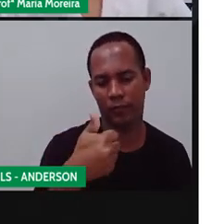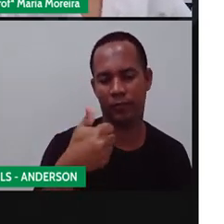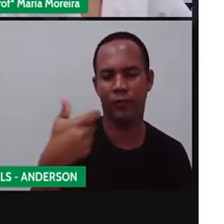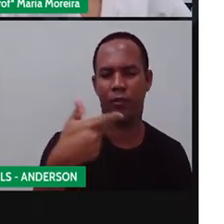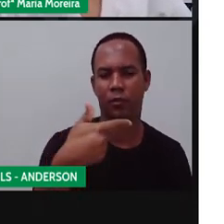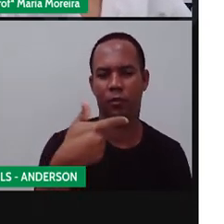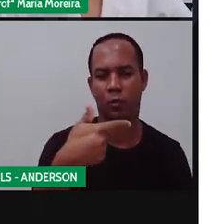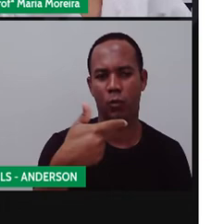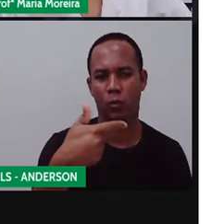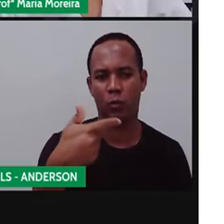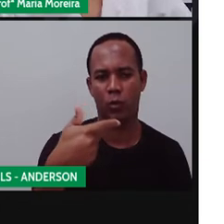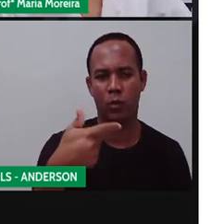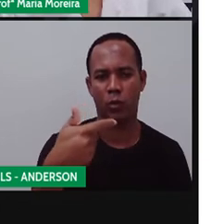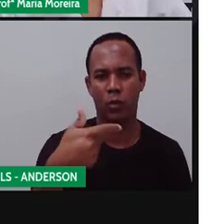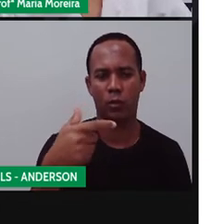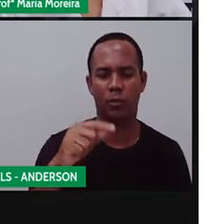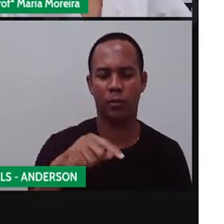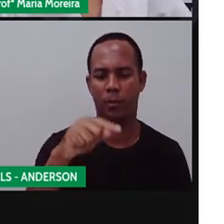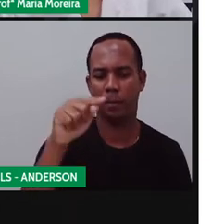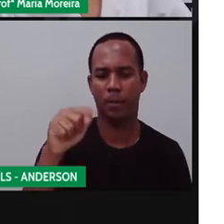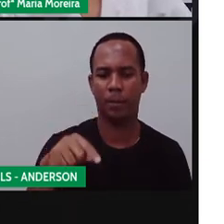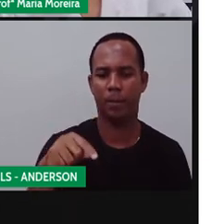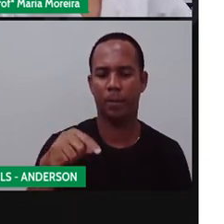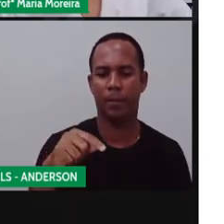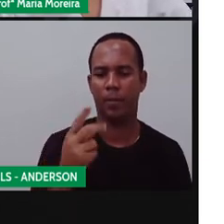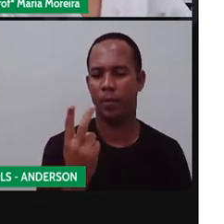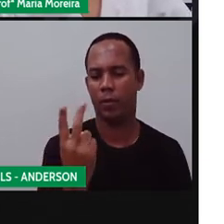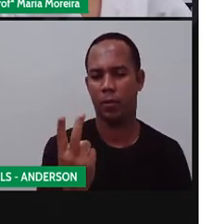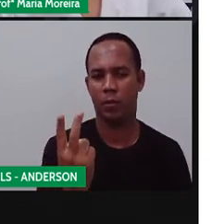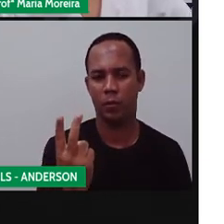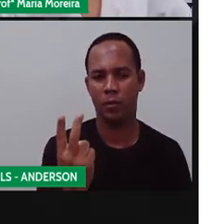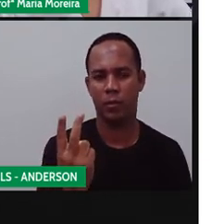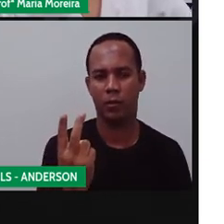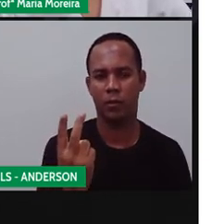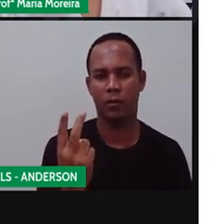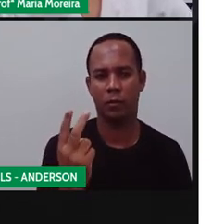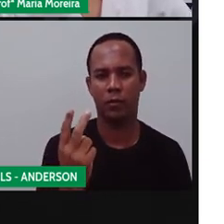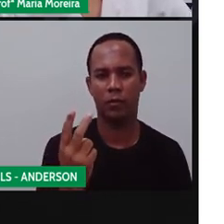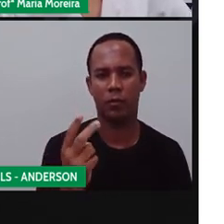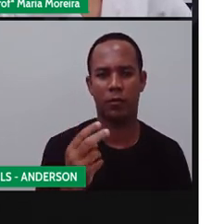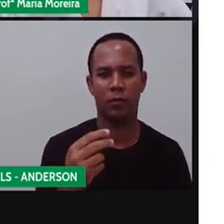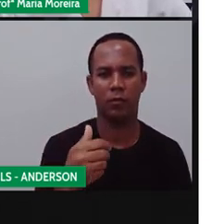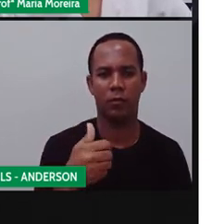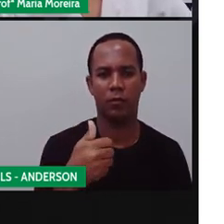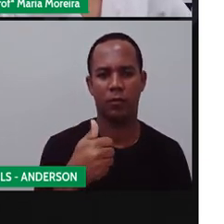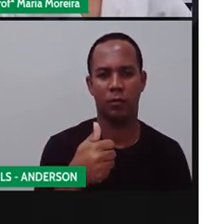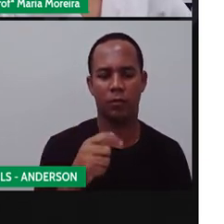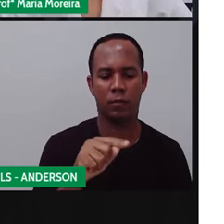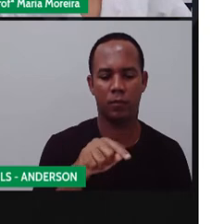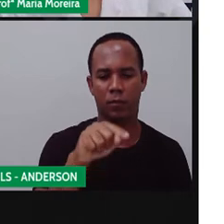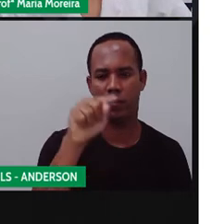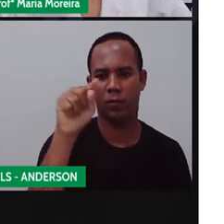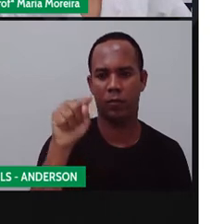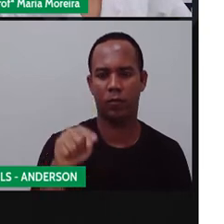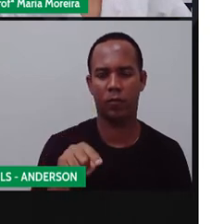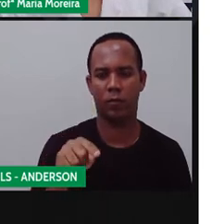10, que é esse símbolo inicial, mais quem? Mais o 2. E o 13? É esse símbolo aqui, que vale a